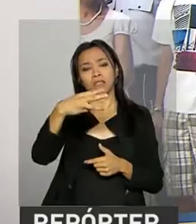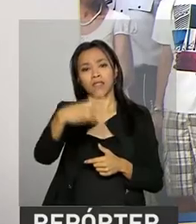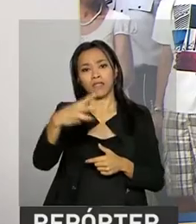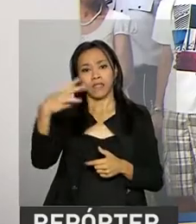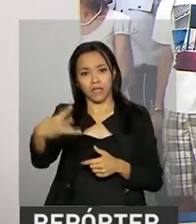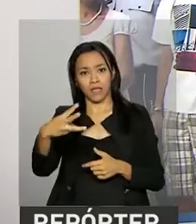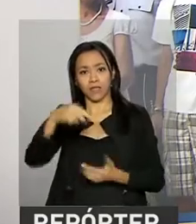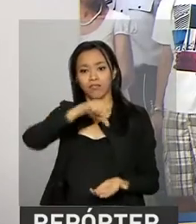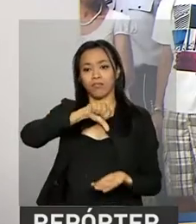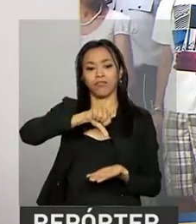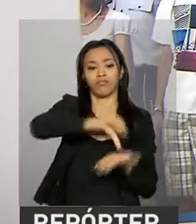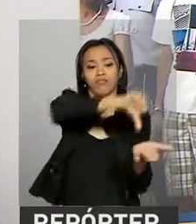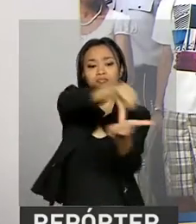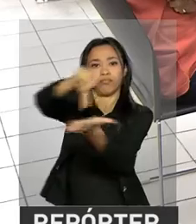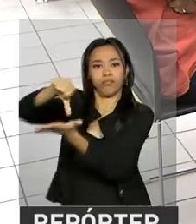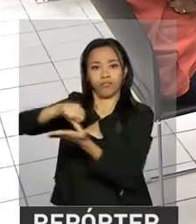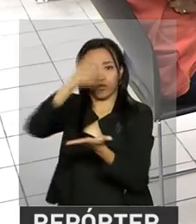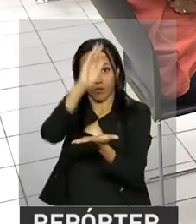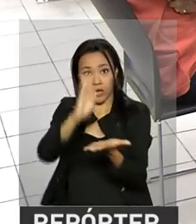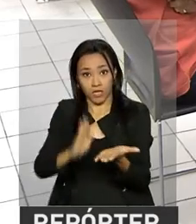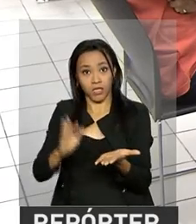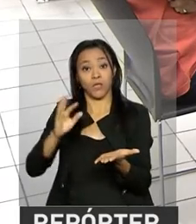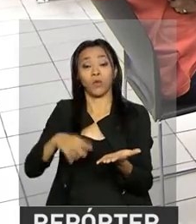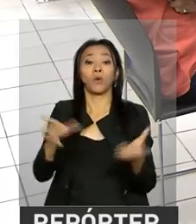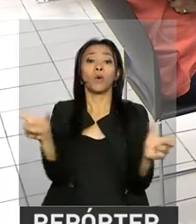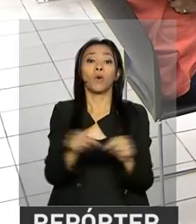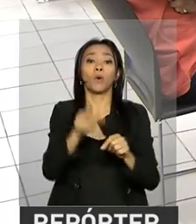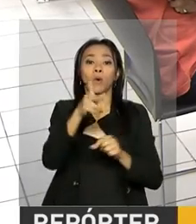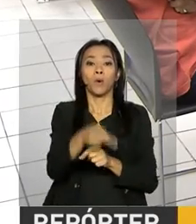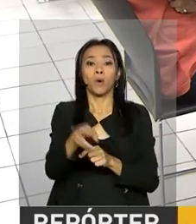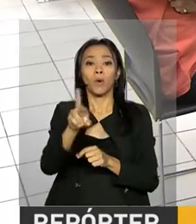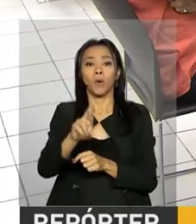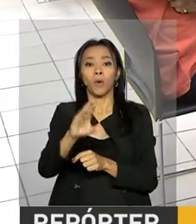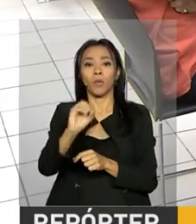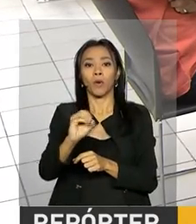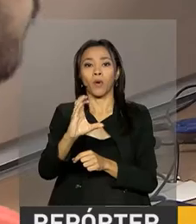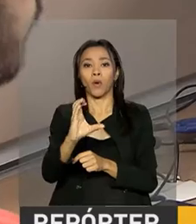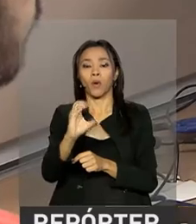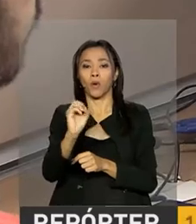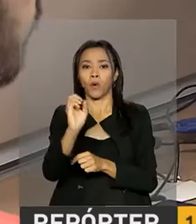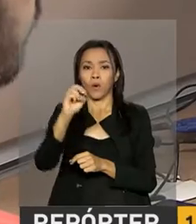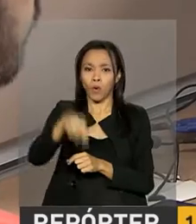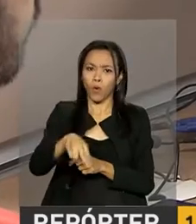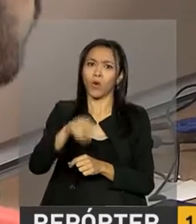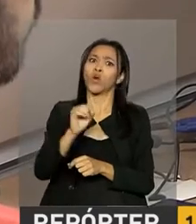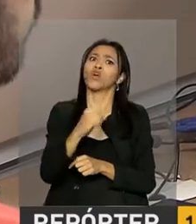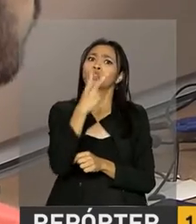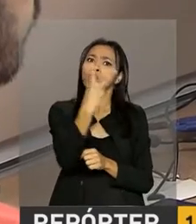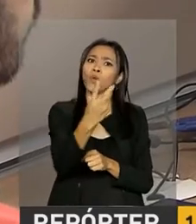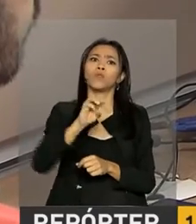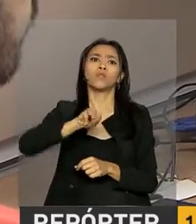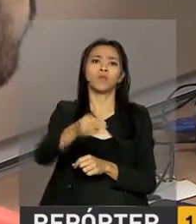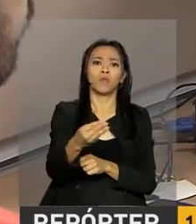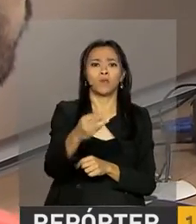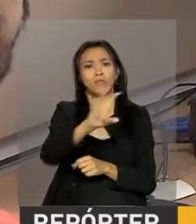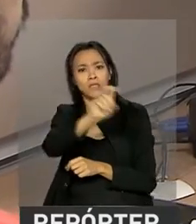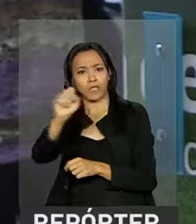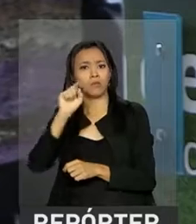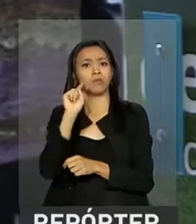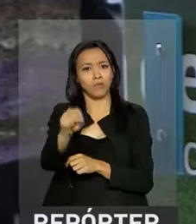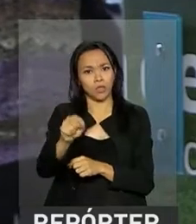de atendimento dos PROCONs em todo o país realizaram quase 2 milhões e meio de atendimentos, entre reclamações e consultas.